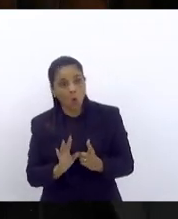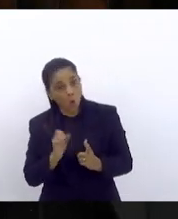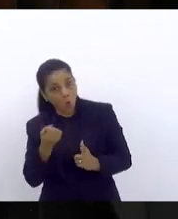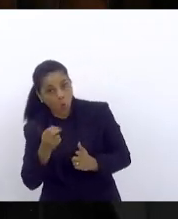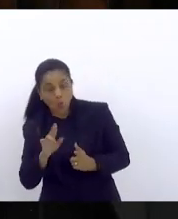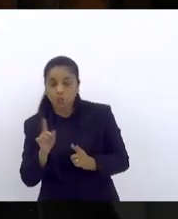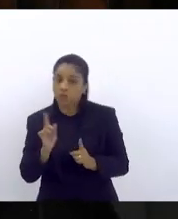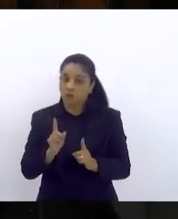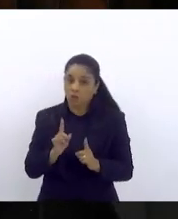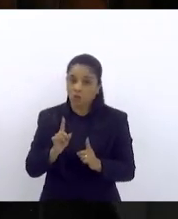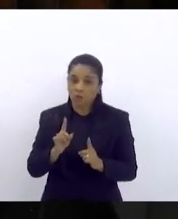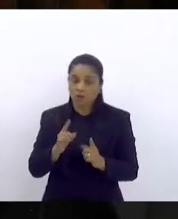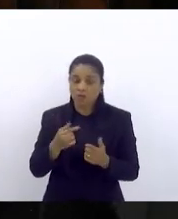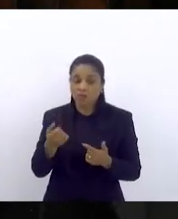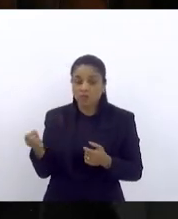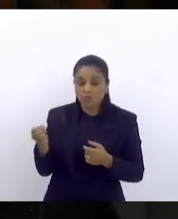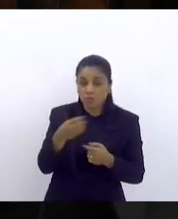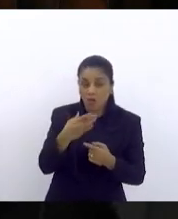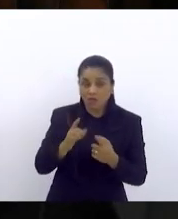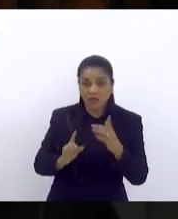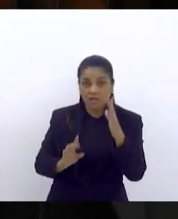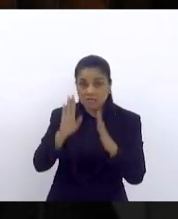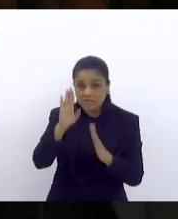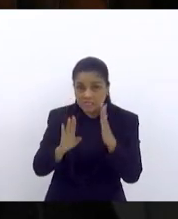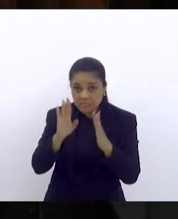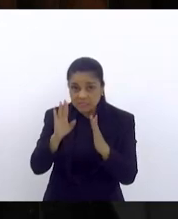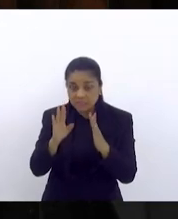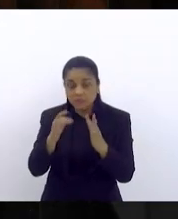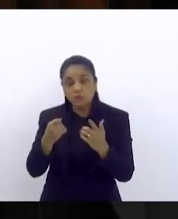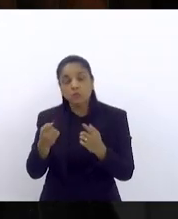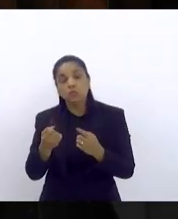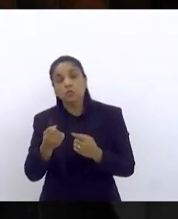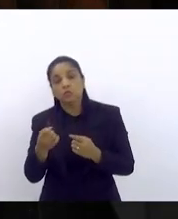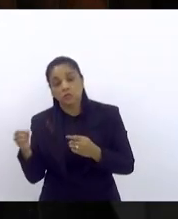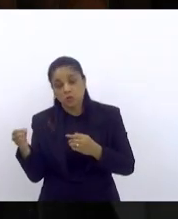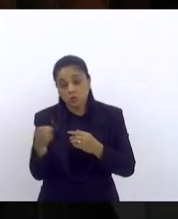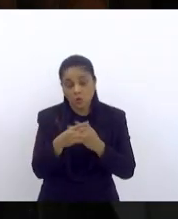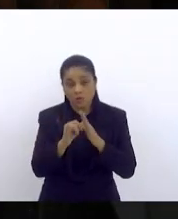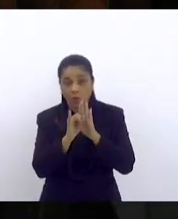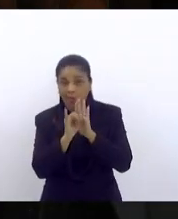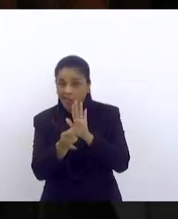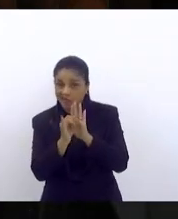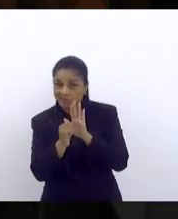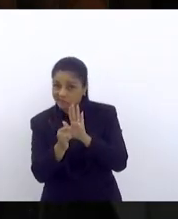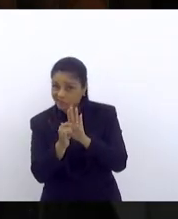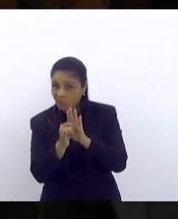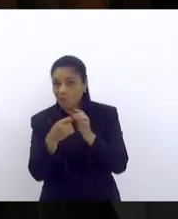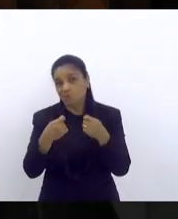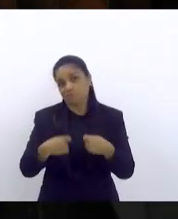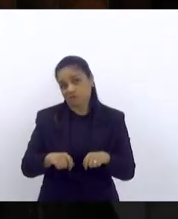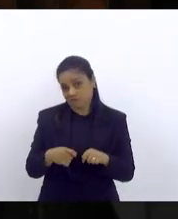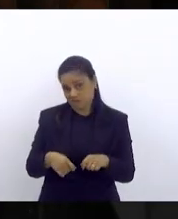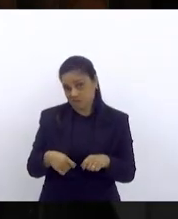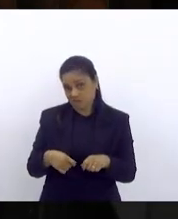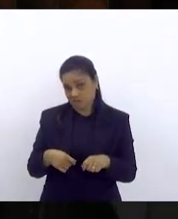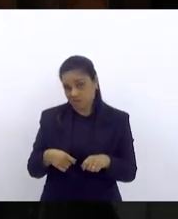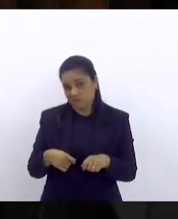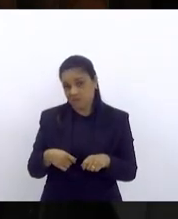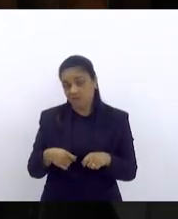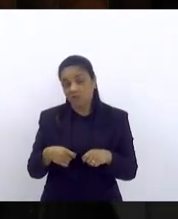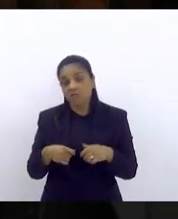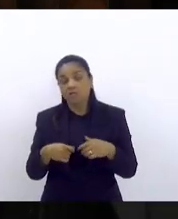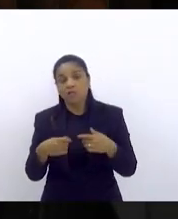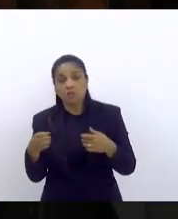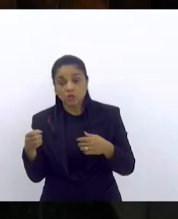concessão tem que ter novo edital para ter novo edital tem que ter